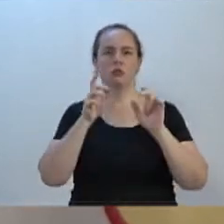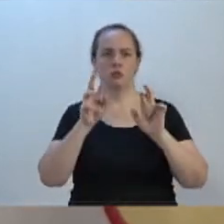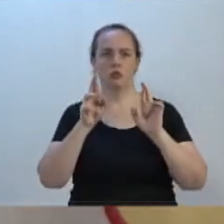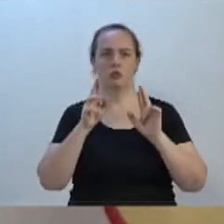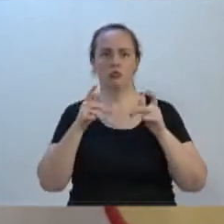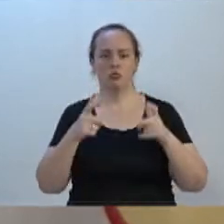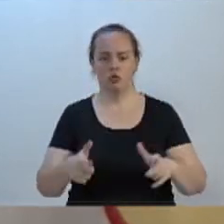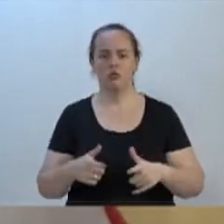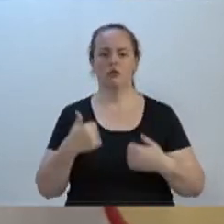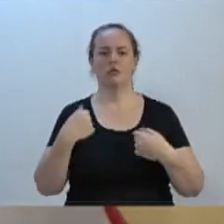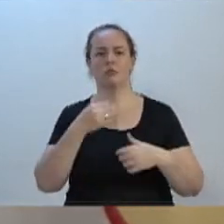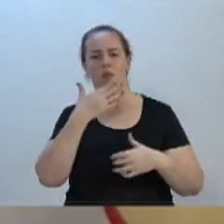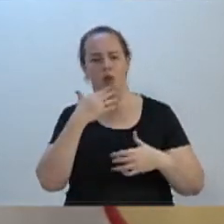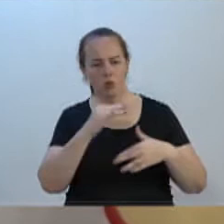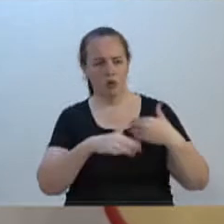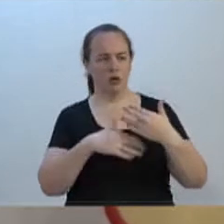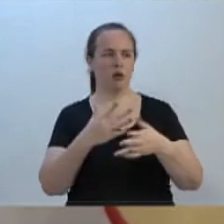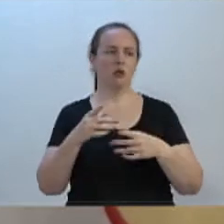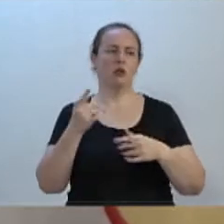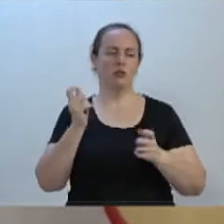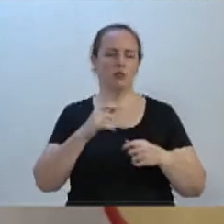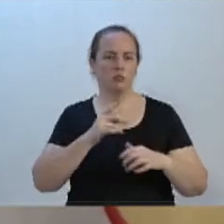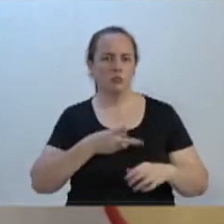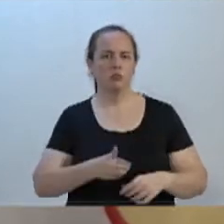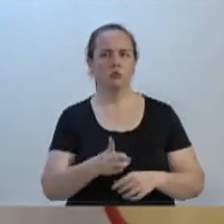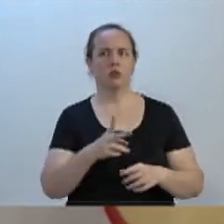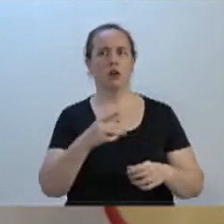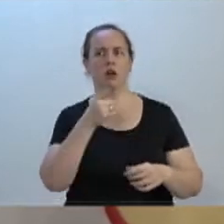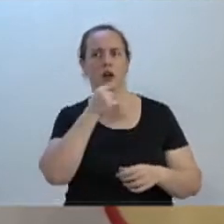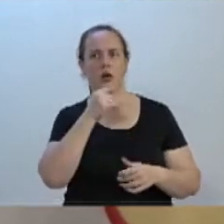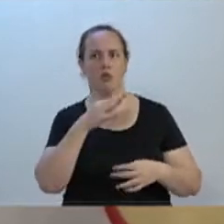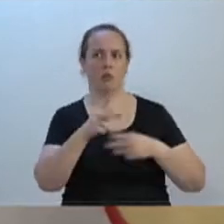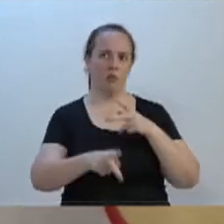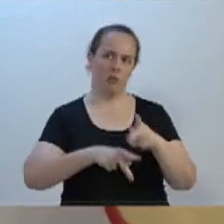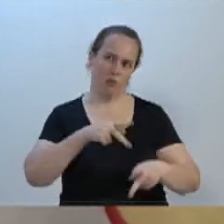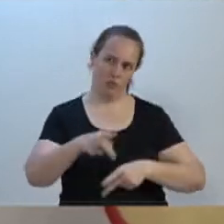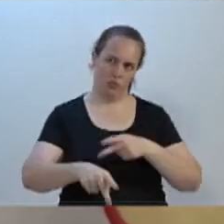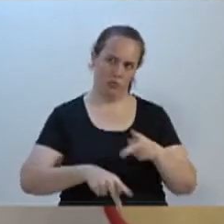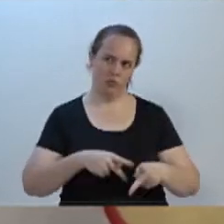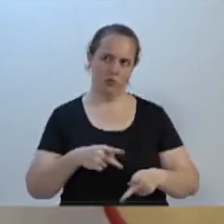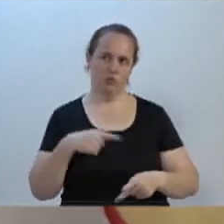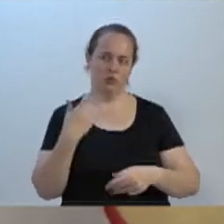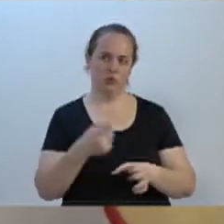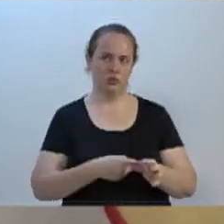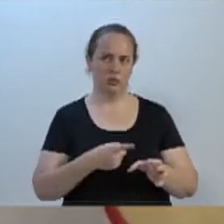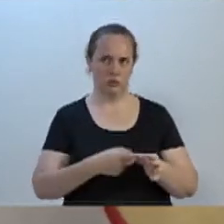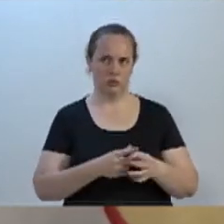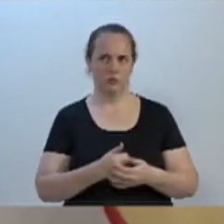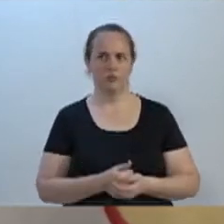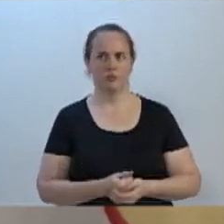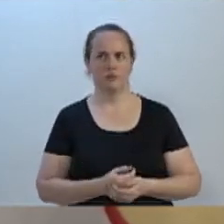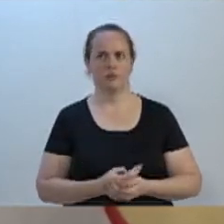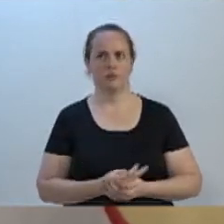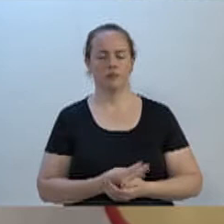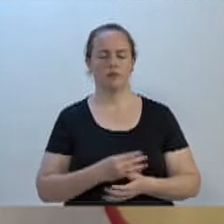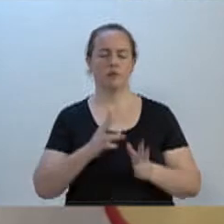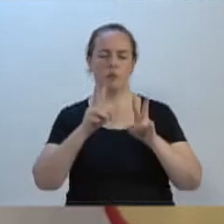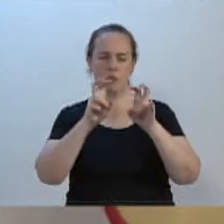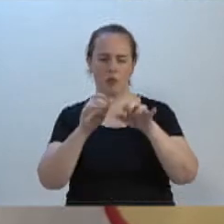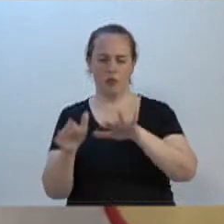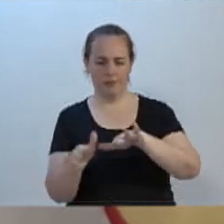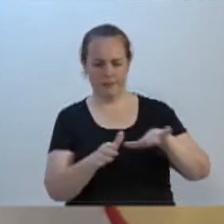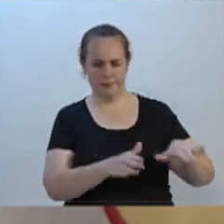melhorando, e precisamos continuar avançando, oferecendo água potável para a população da nossa cidade. Passando para um outro assunto,